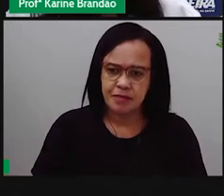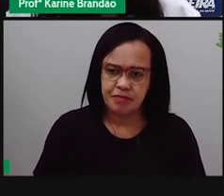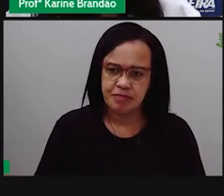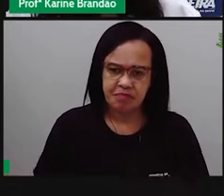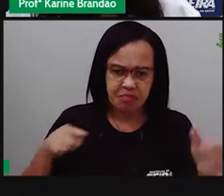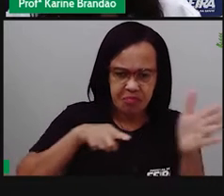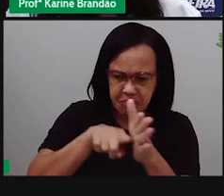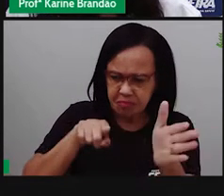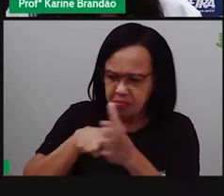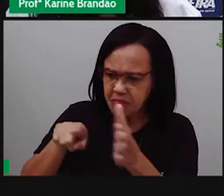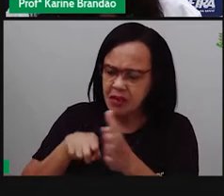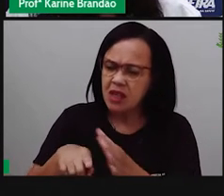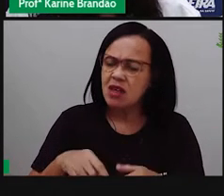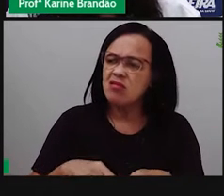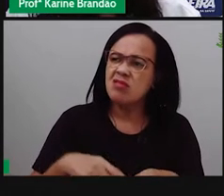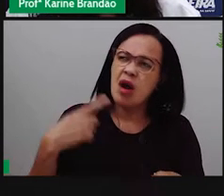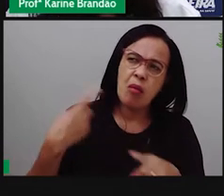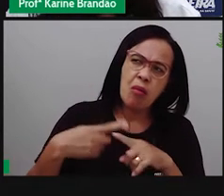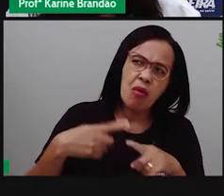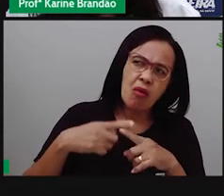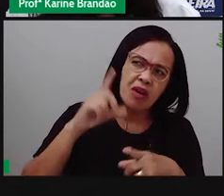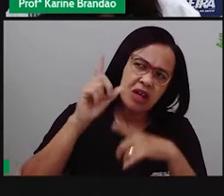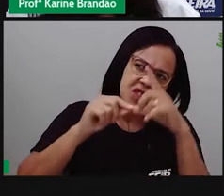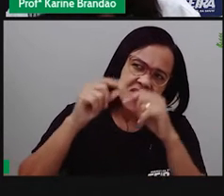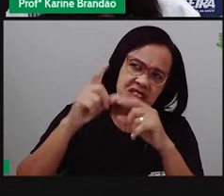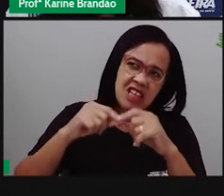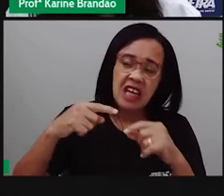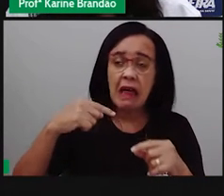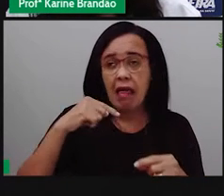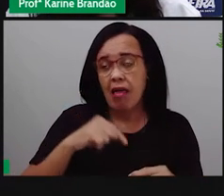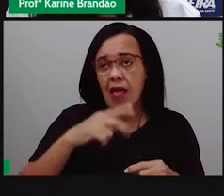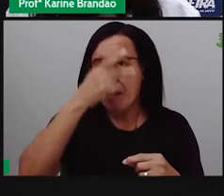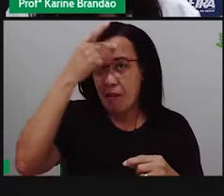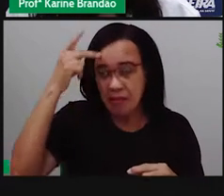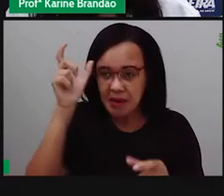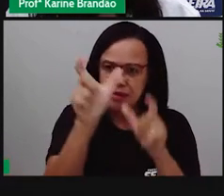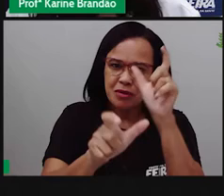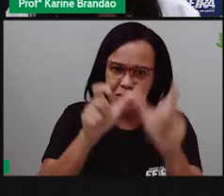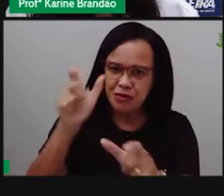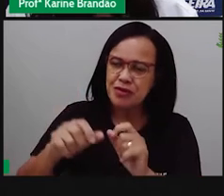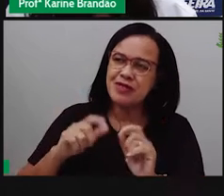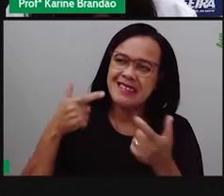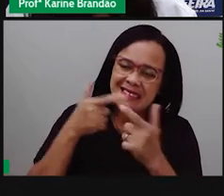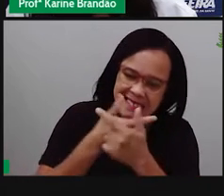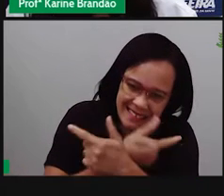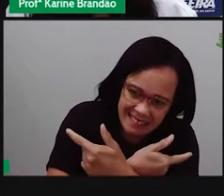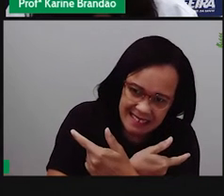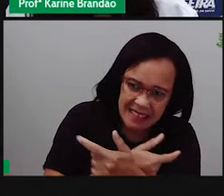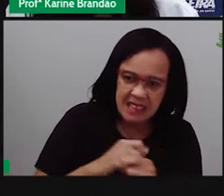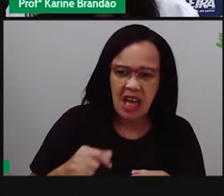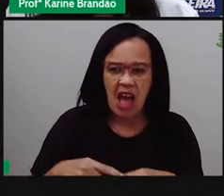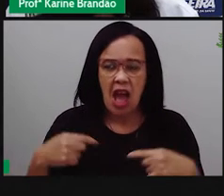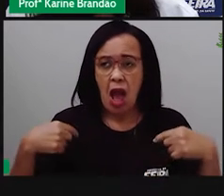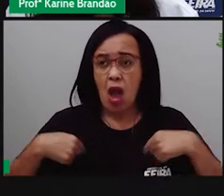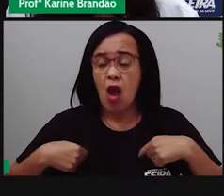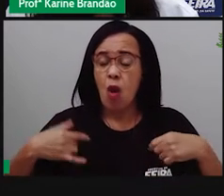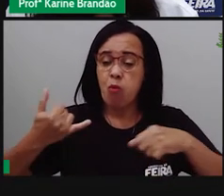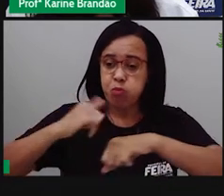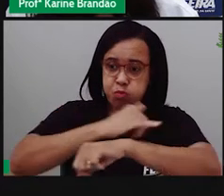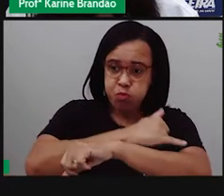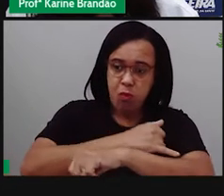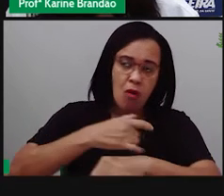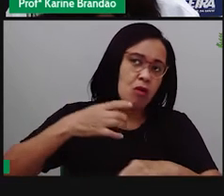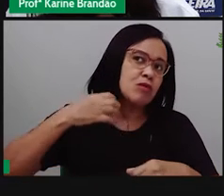estrela? Sou motivo de piada por todos? Por que sou tão gordo? E o pescoço? Sinto